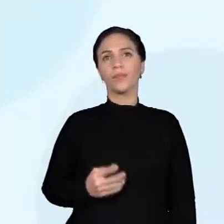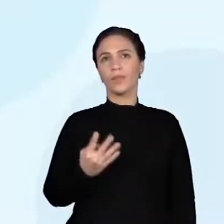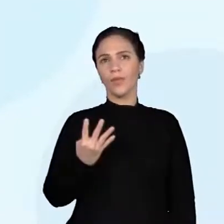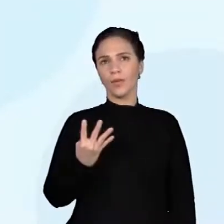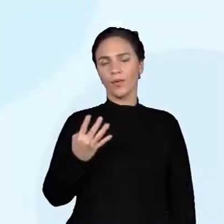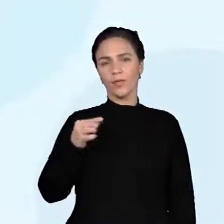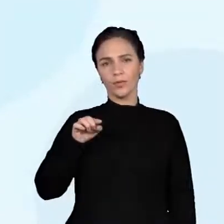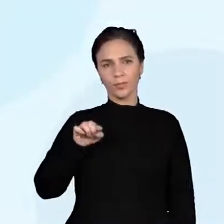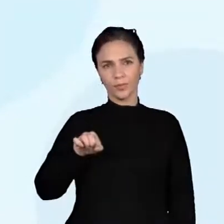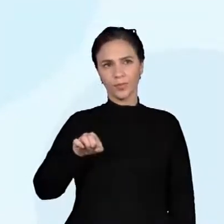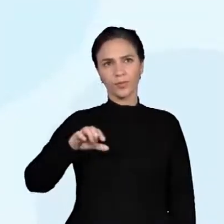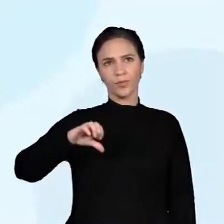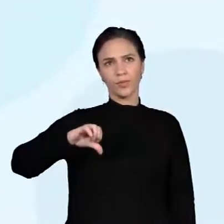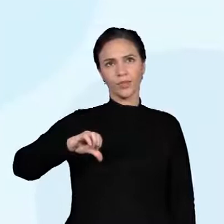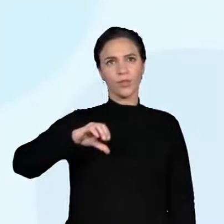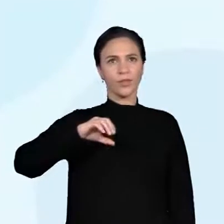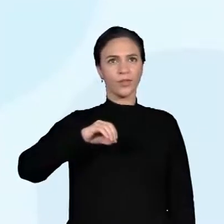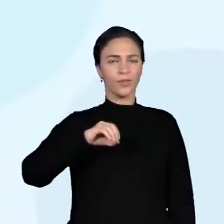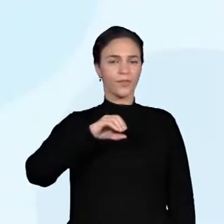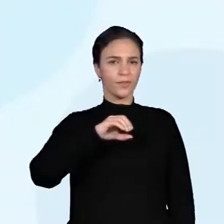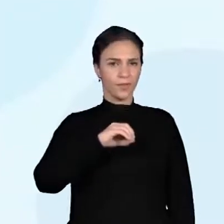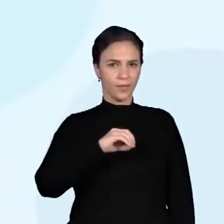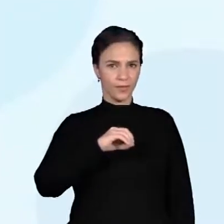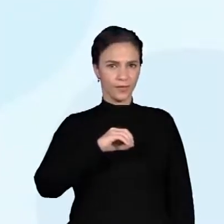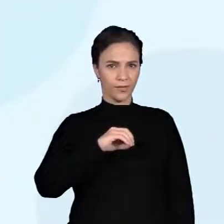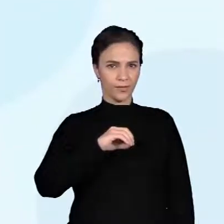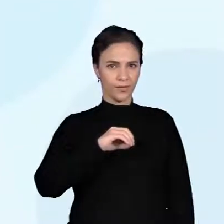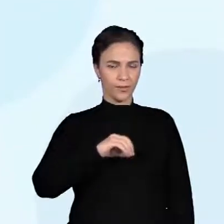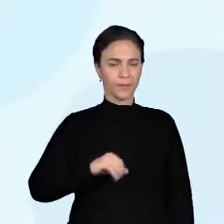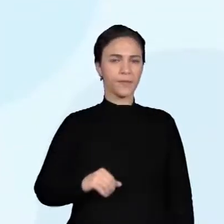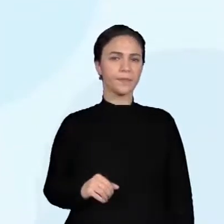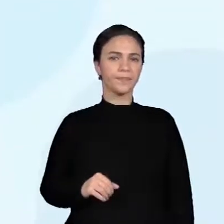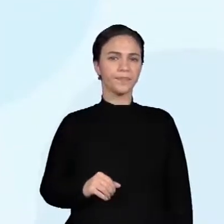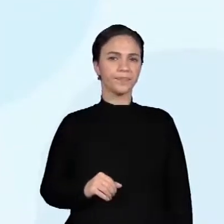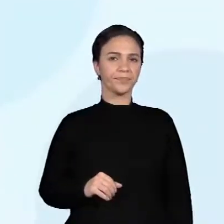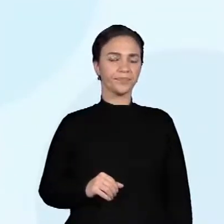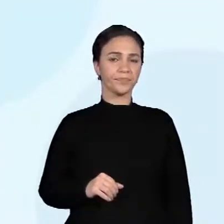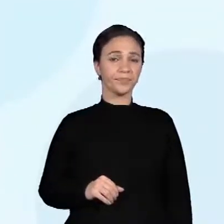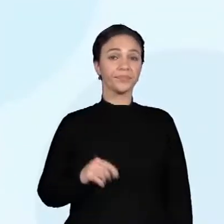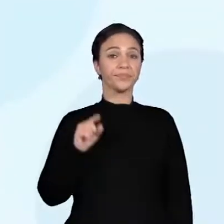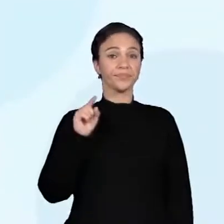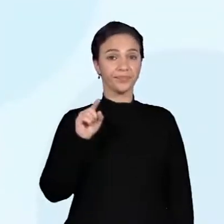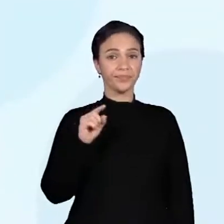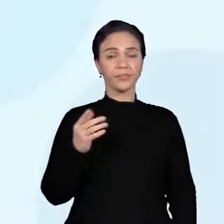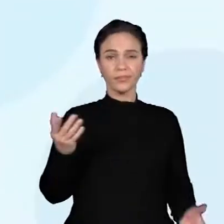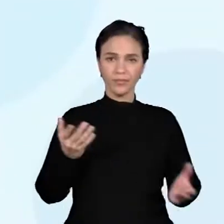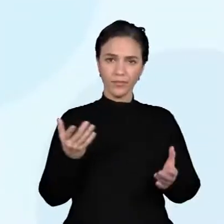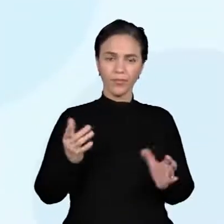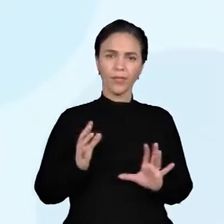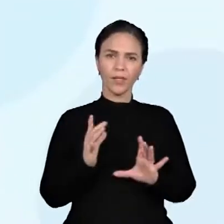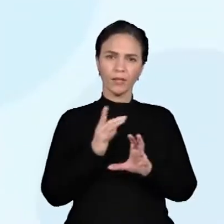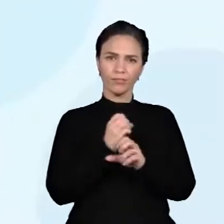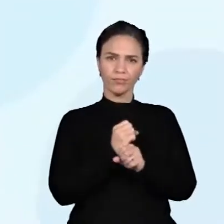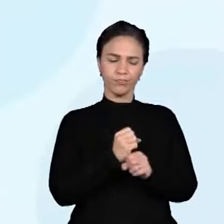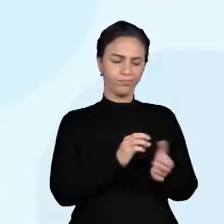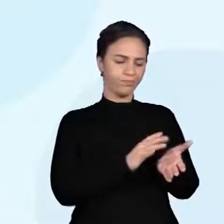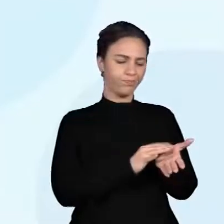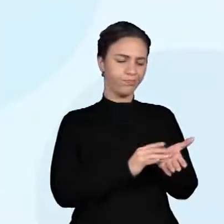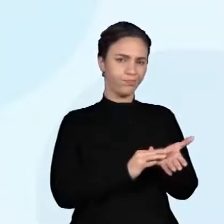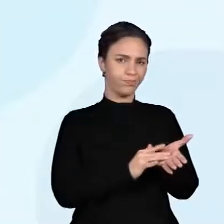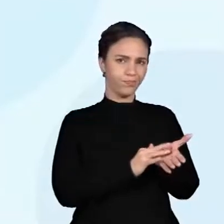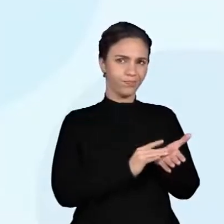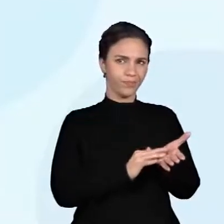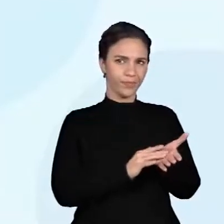4.900. 2 Pegue a sua calculadora e faça esta conta.